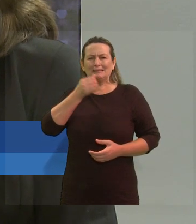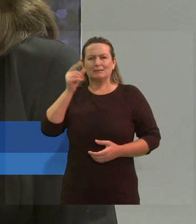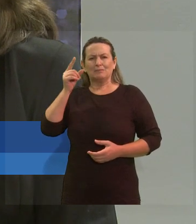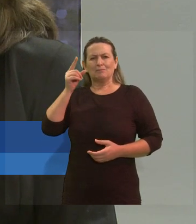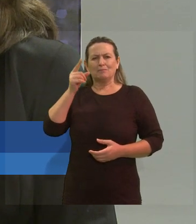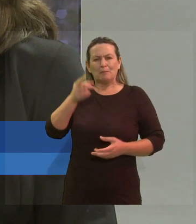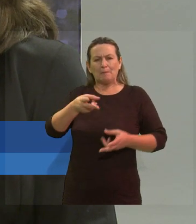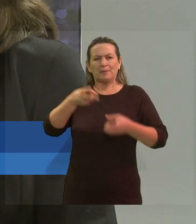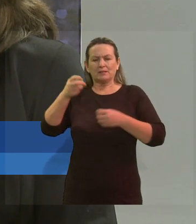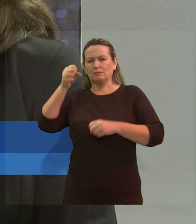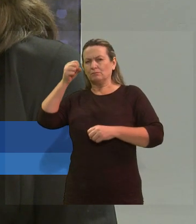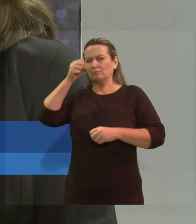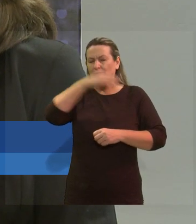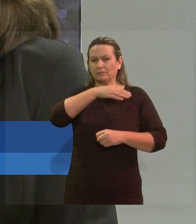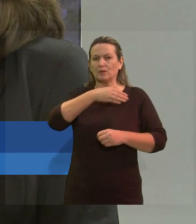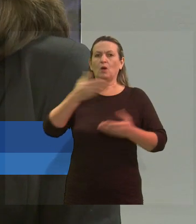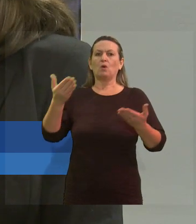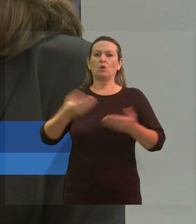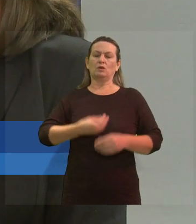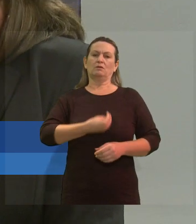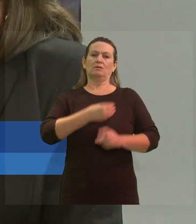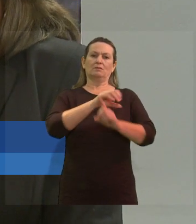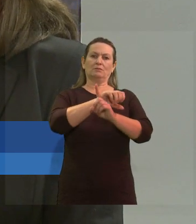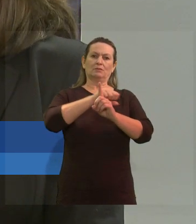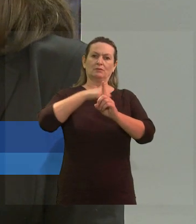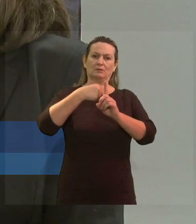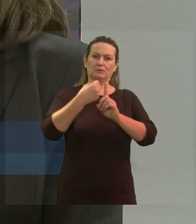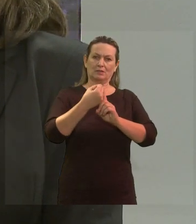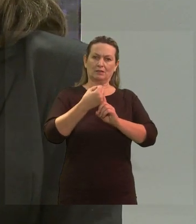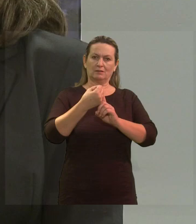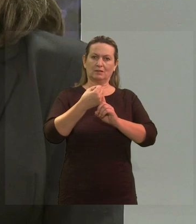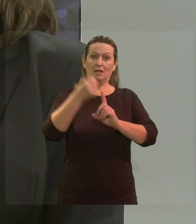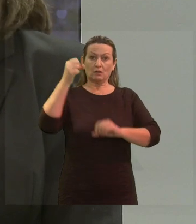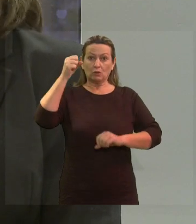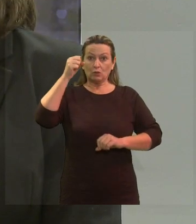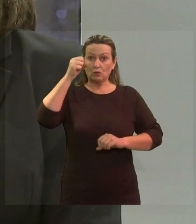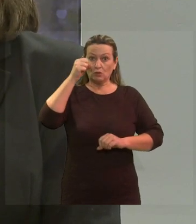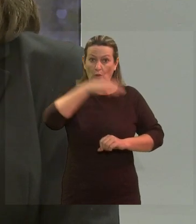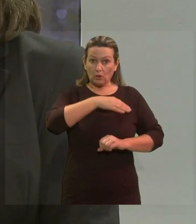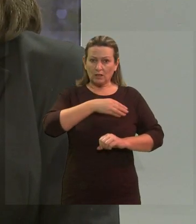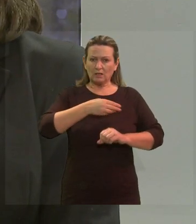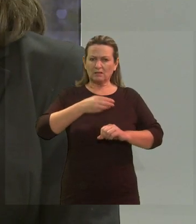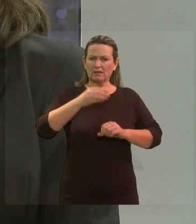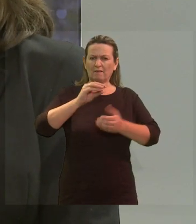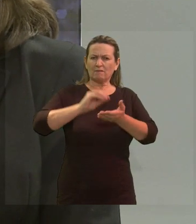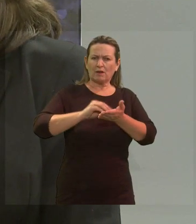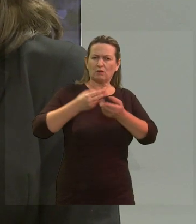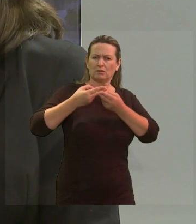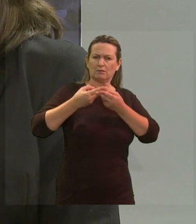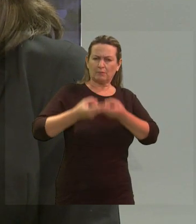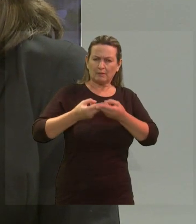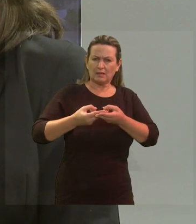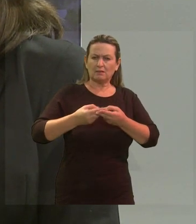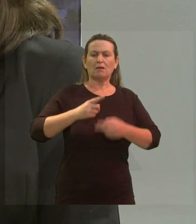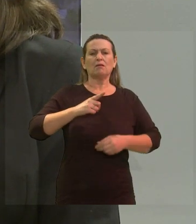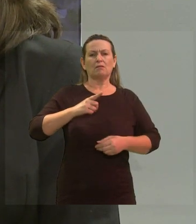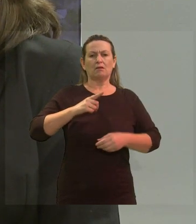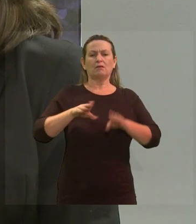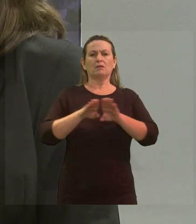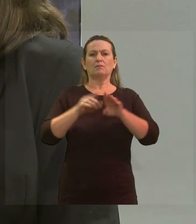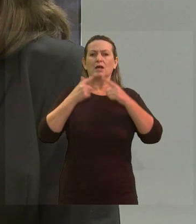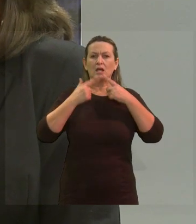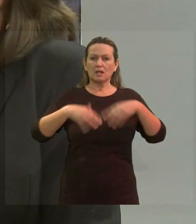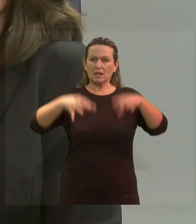analisar, a intolerância é tão presente que ela está, inclusive, na linguagem. Quando a gente vê, por exemplo, a questão